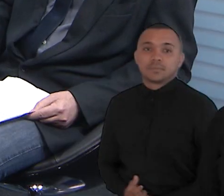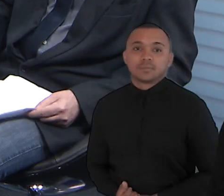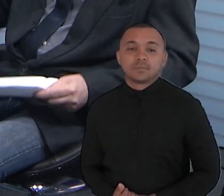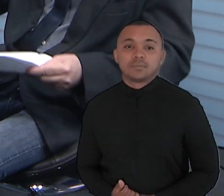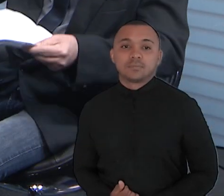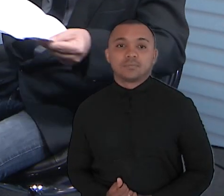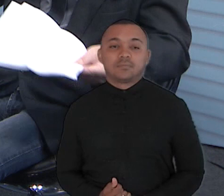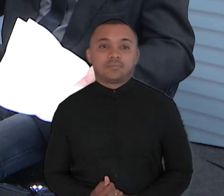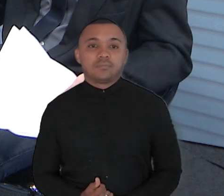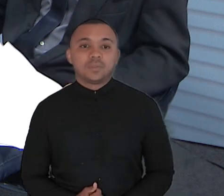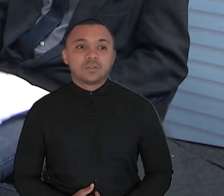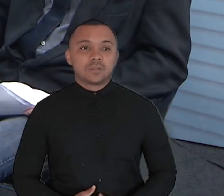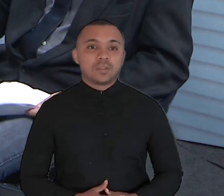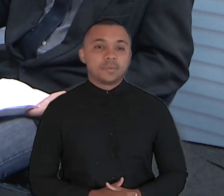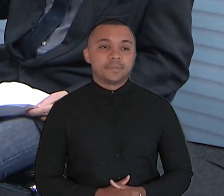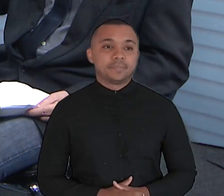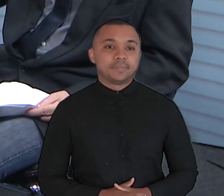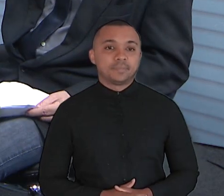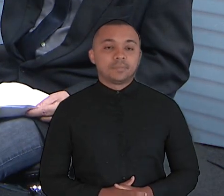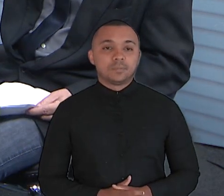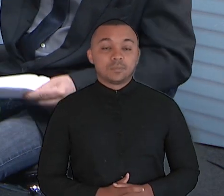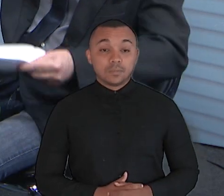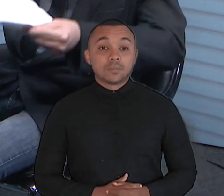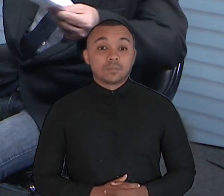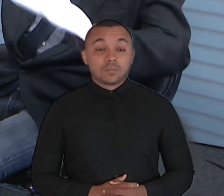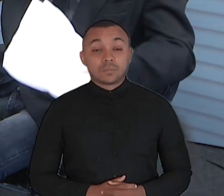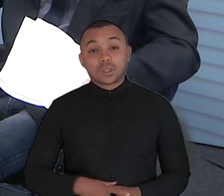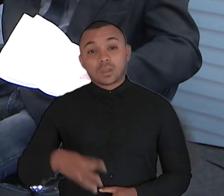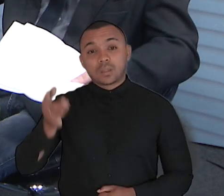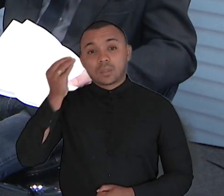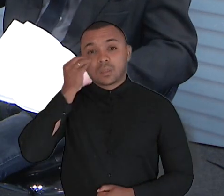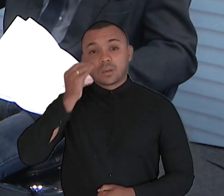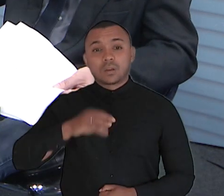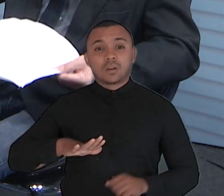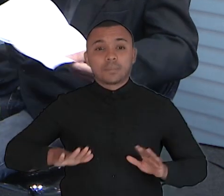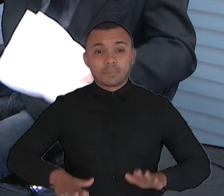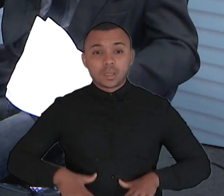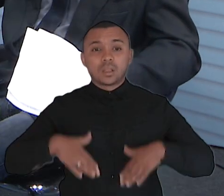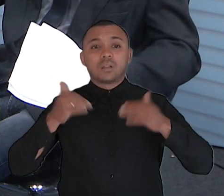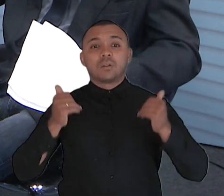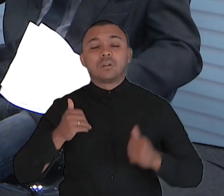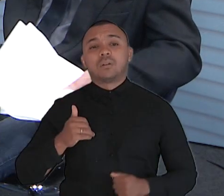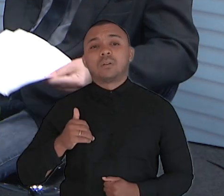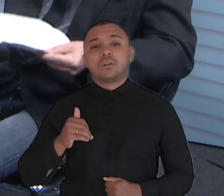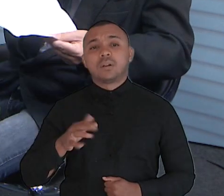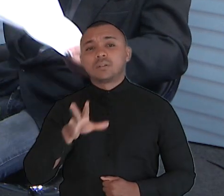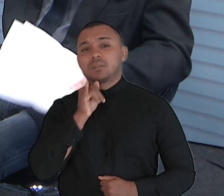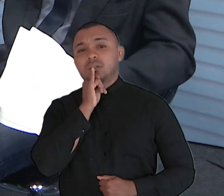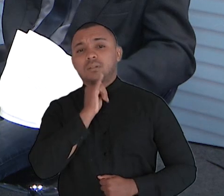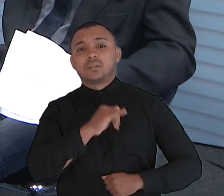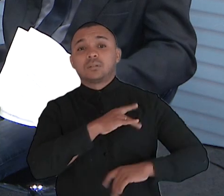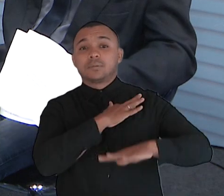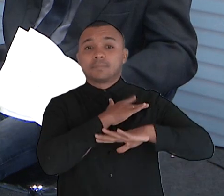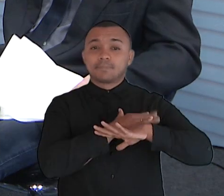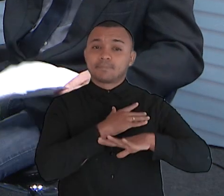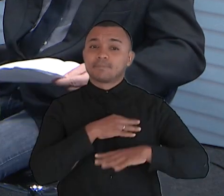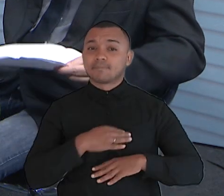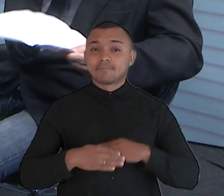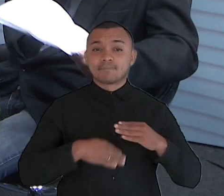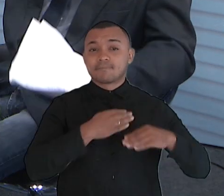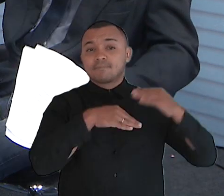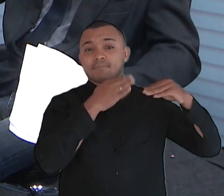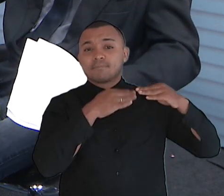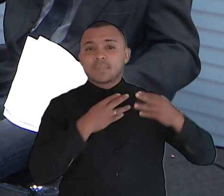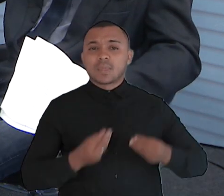é o o senhor, como é que a gente consegue melhorar esse ambiente? Nós temos uma cidade próspera, uma cidade desenvolvimentista, uma cidade que está